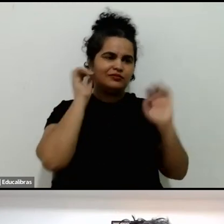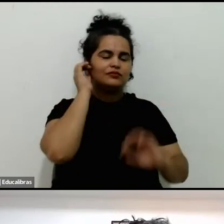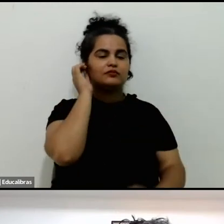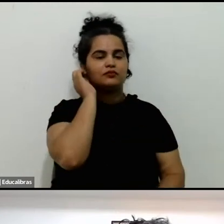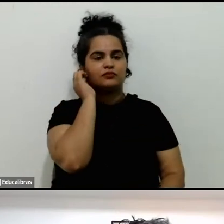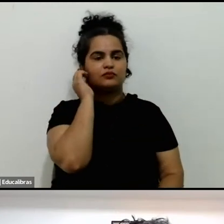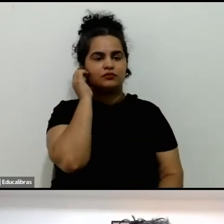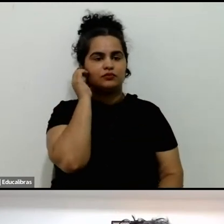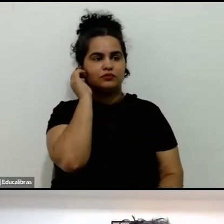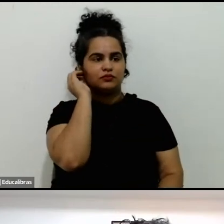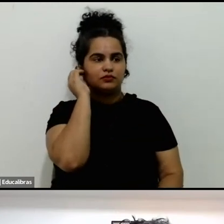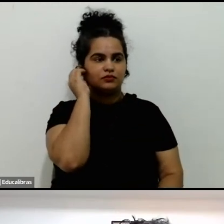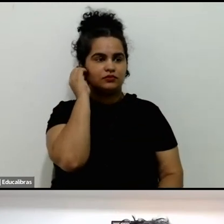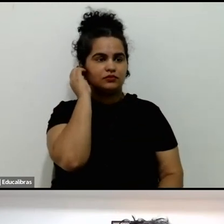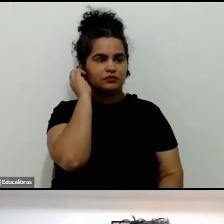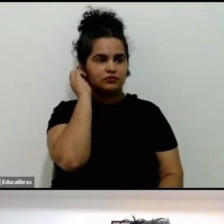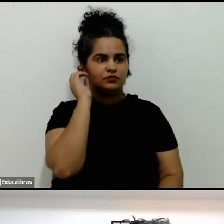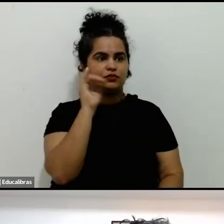João.